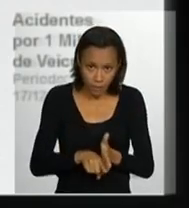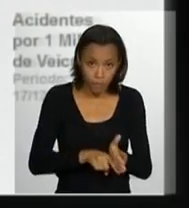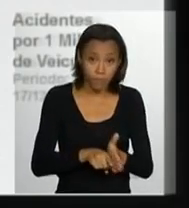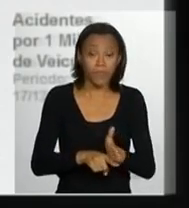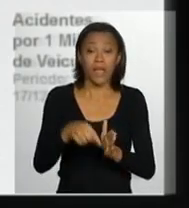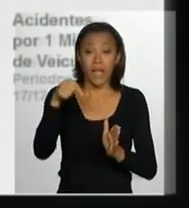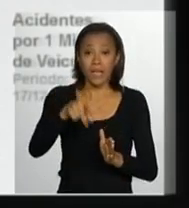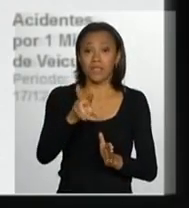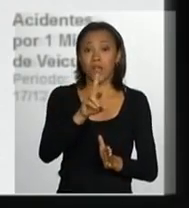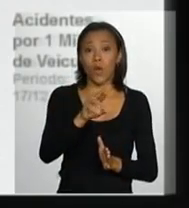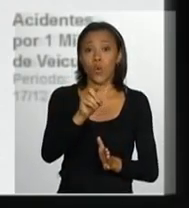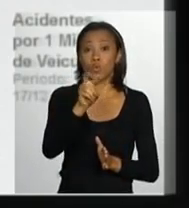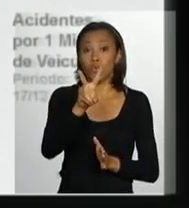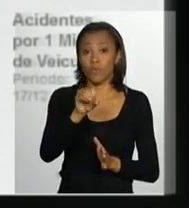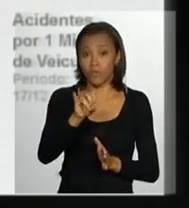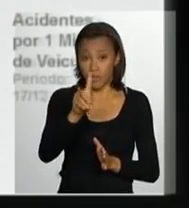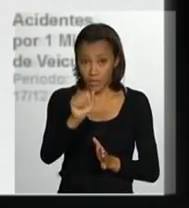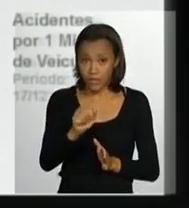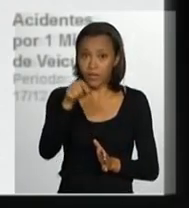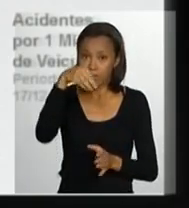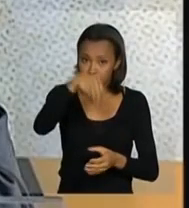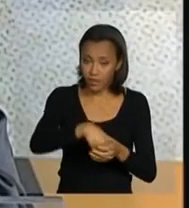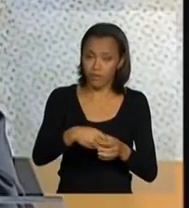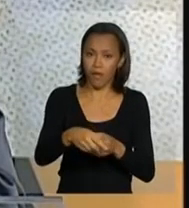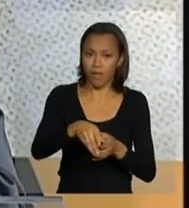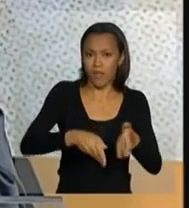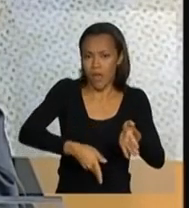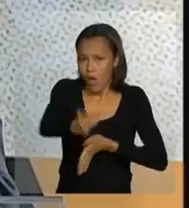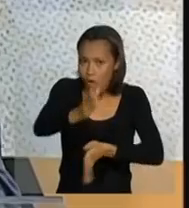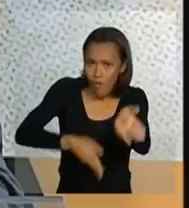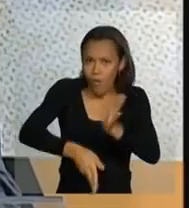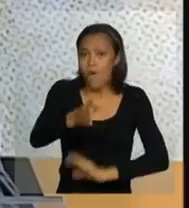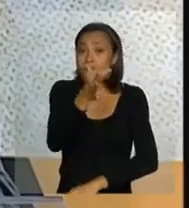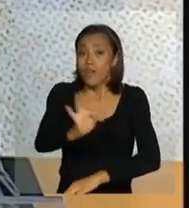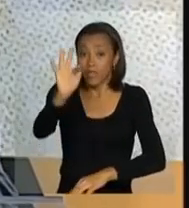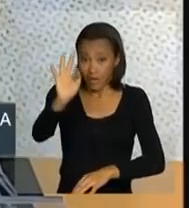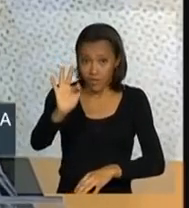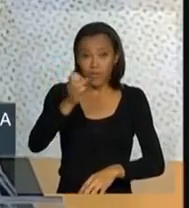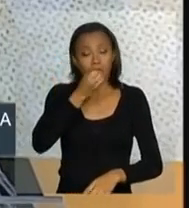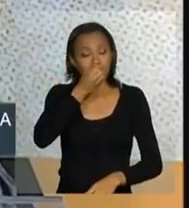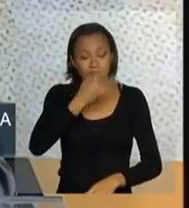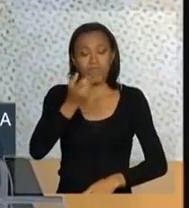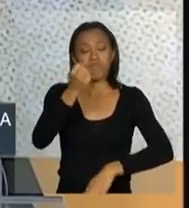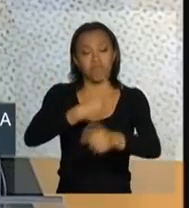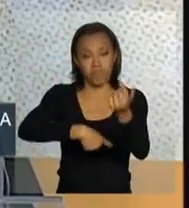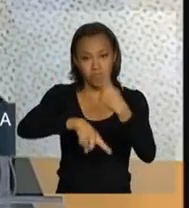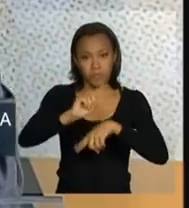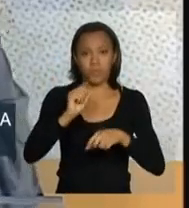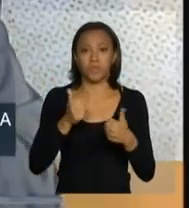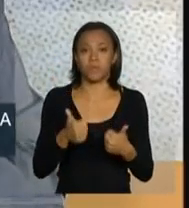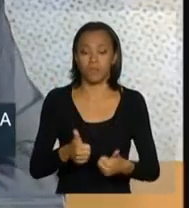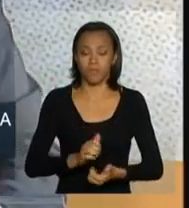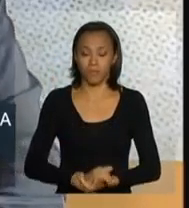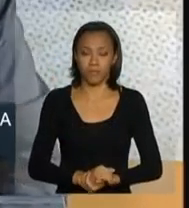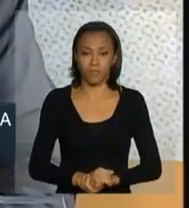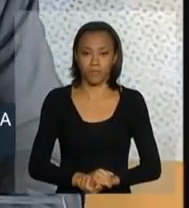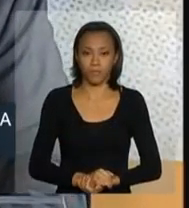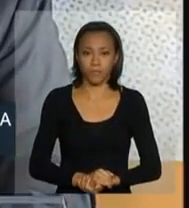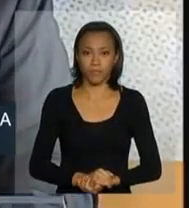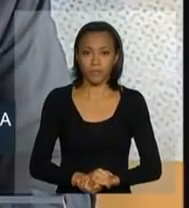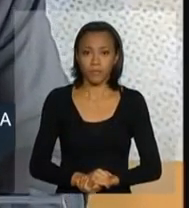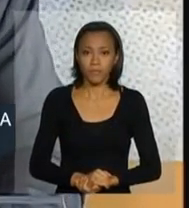rodovida, no nome das estradas federais, foi extremamente exitosa. Bem,